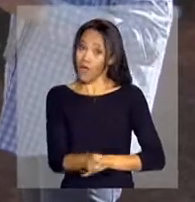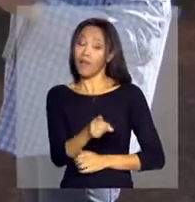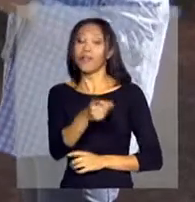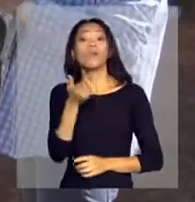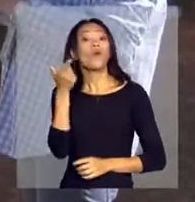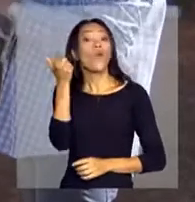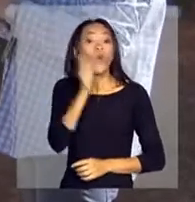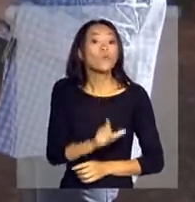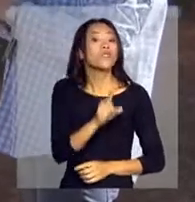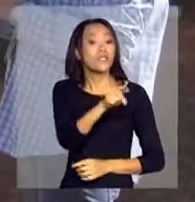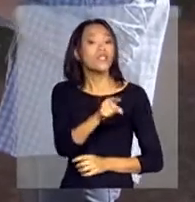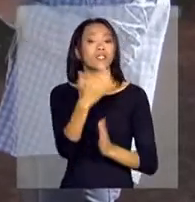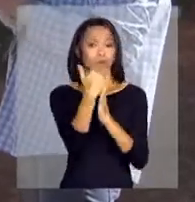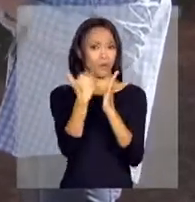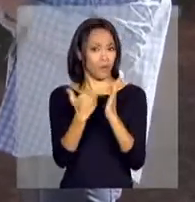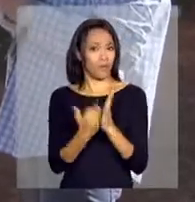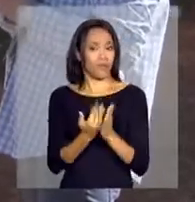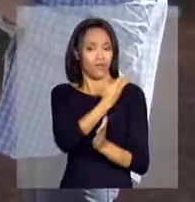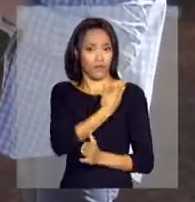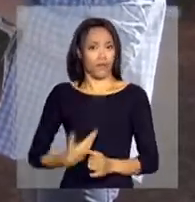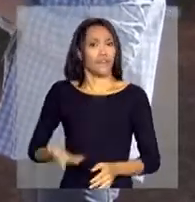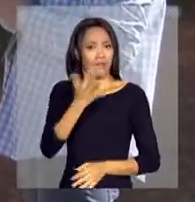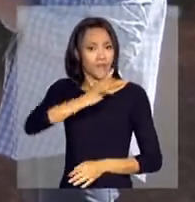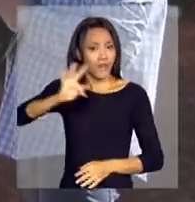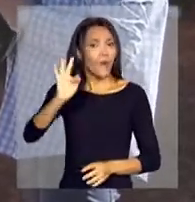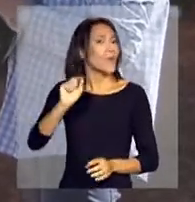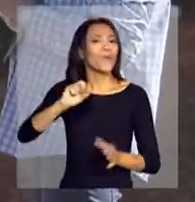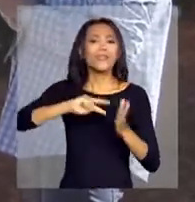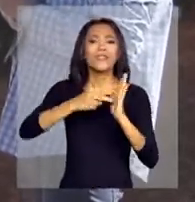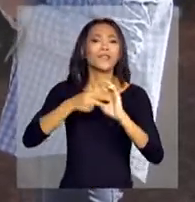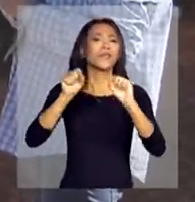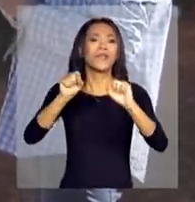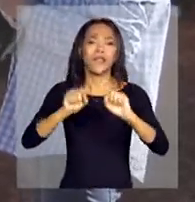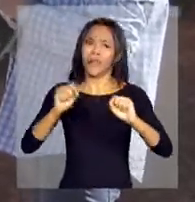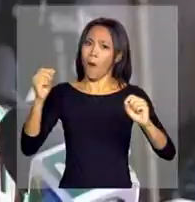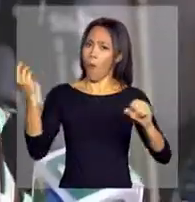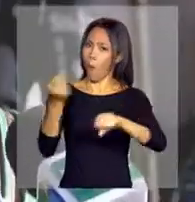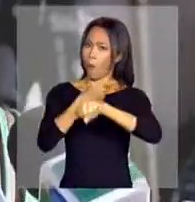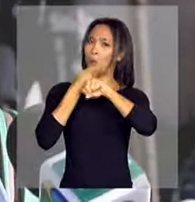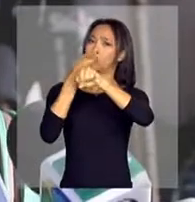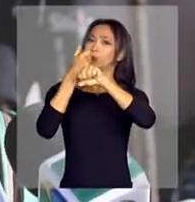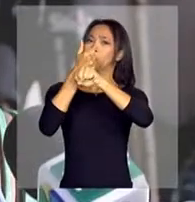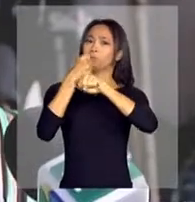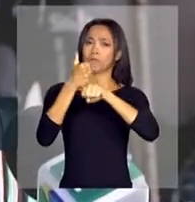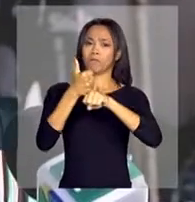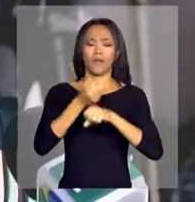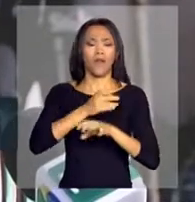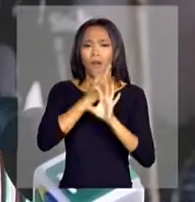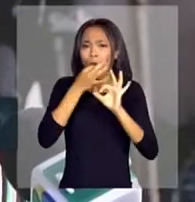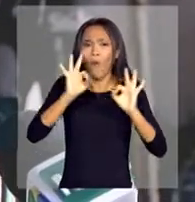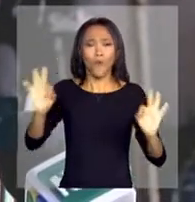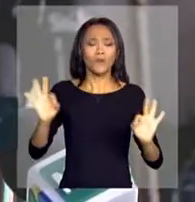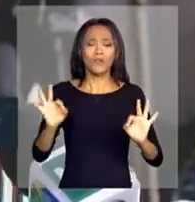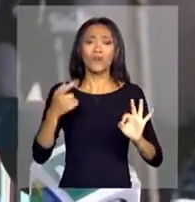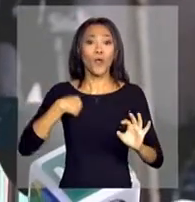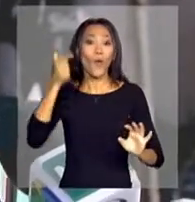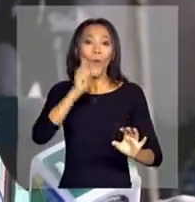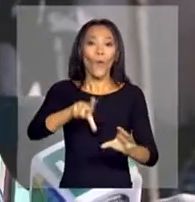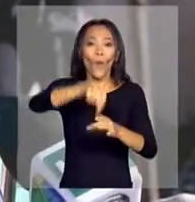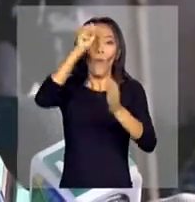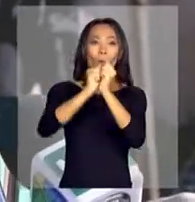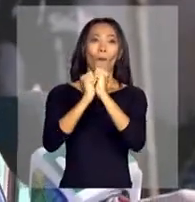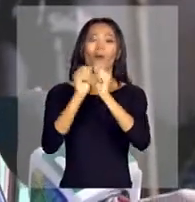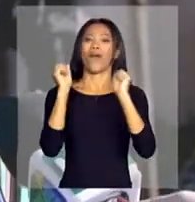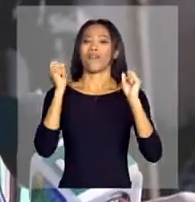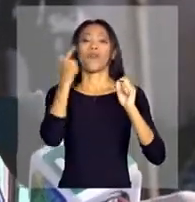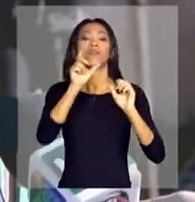acesso a esses programas do governo significa um verdadeiro prêmio. É ótimo, ganhei na loteria, né?